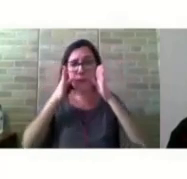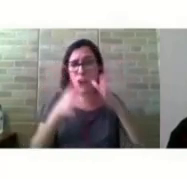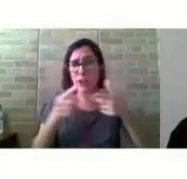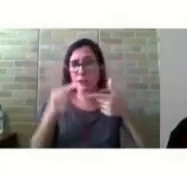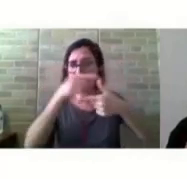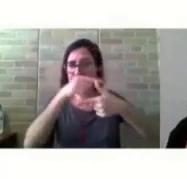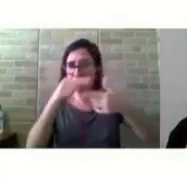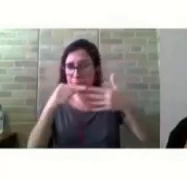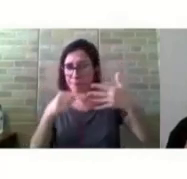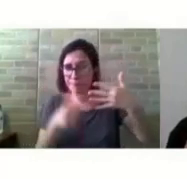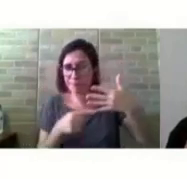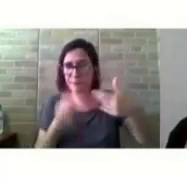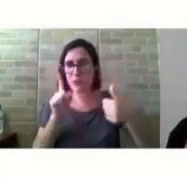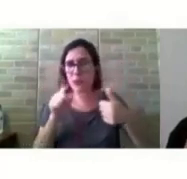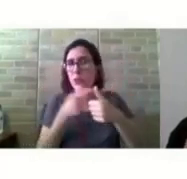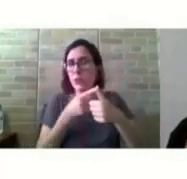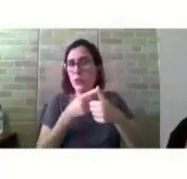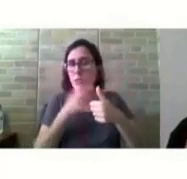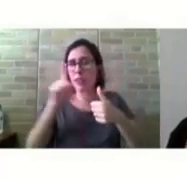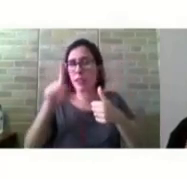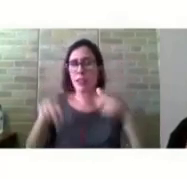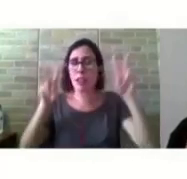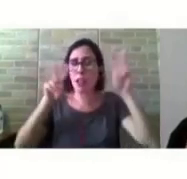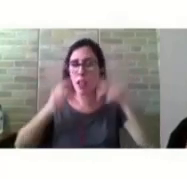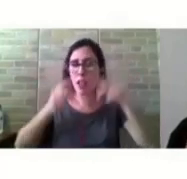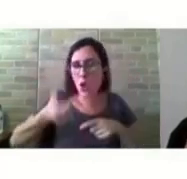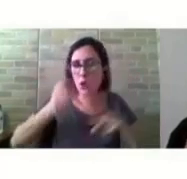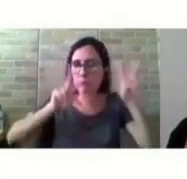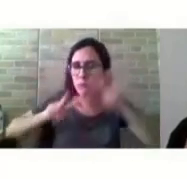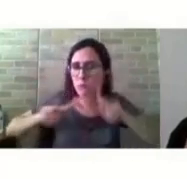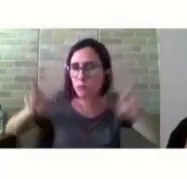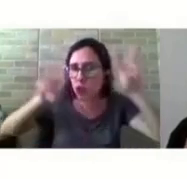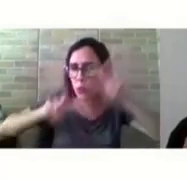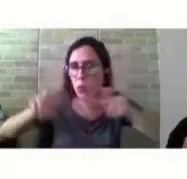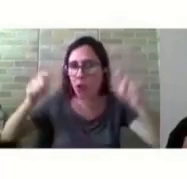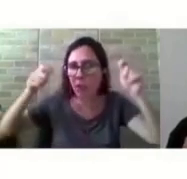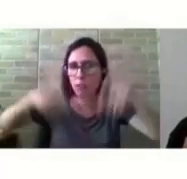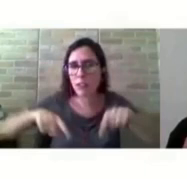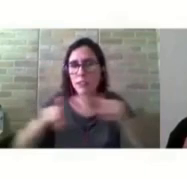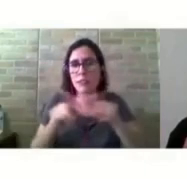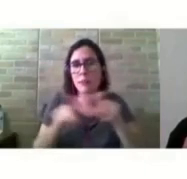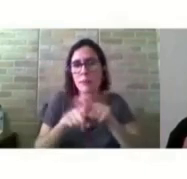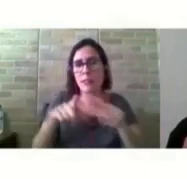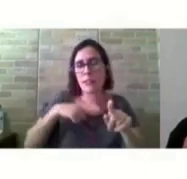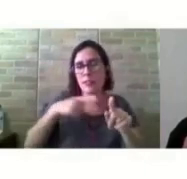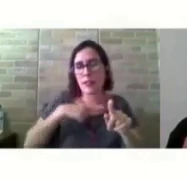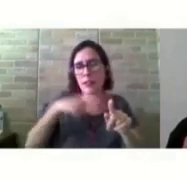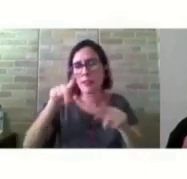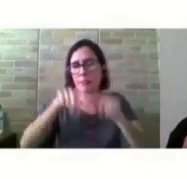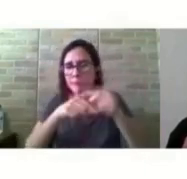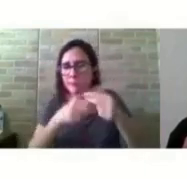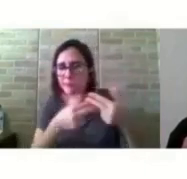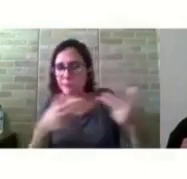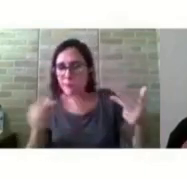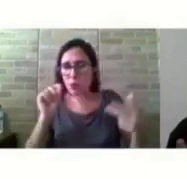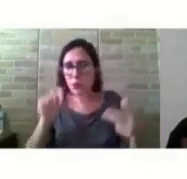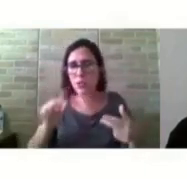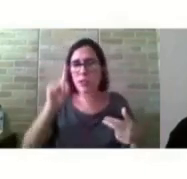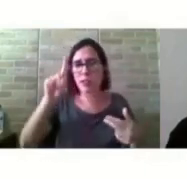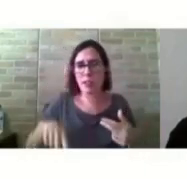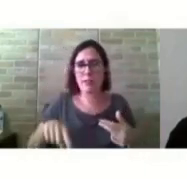ampliação da função visual e recursos que traduzem conteúdos visuais em áudio ou informação tátil.